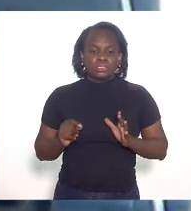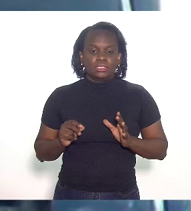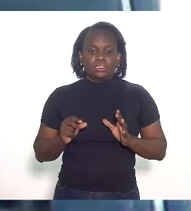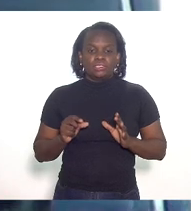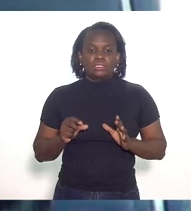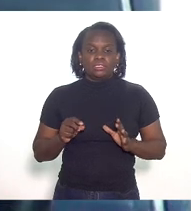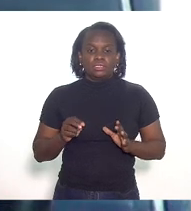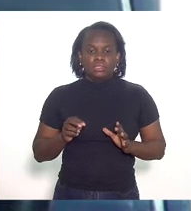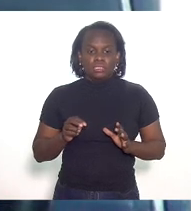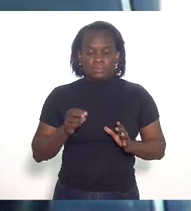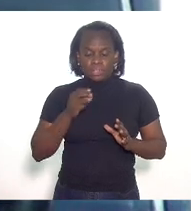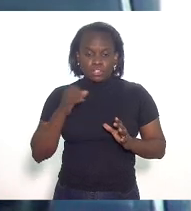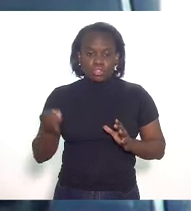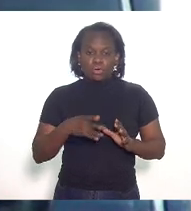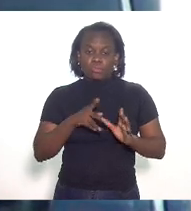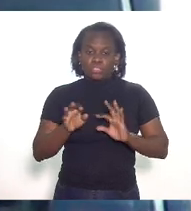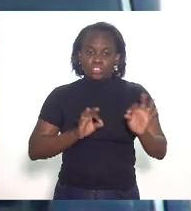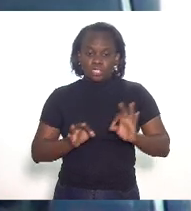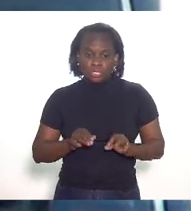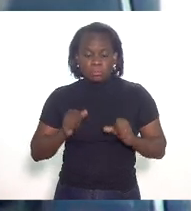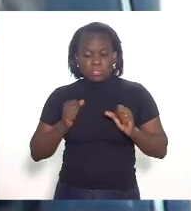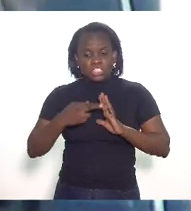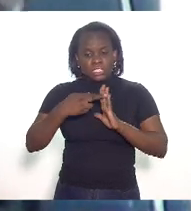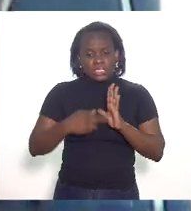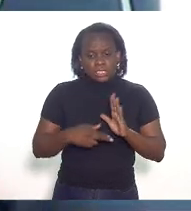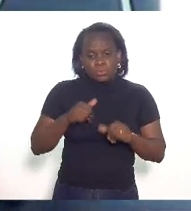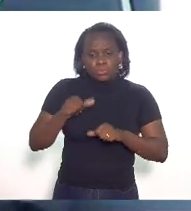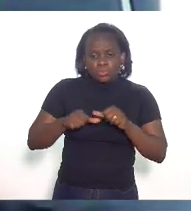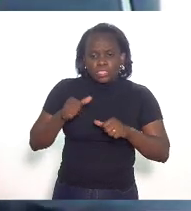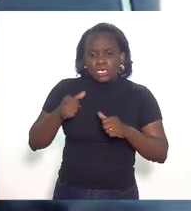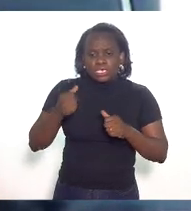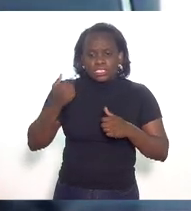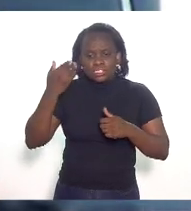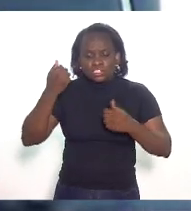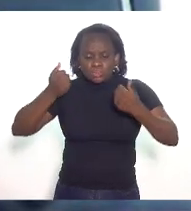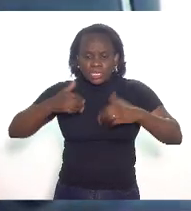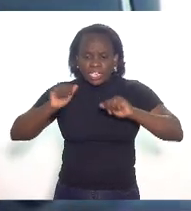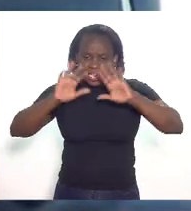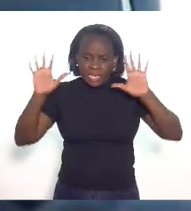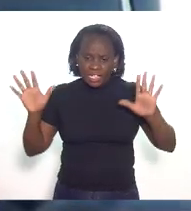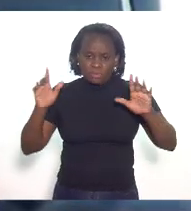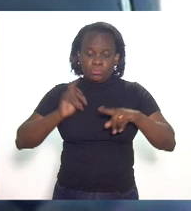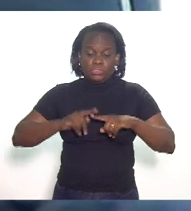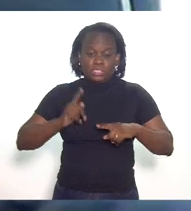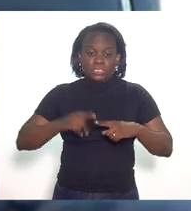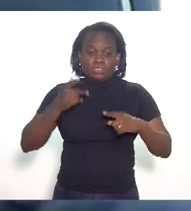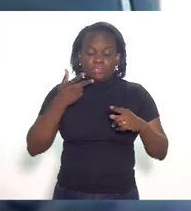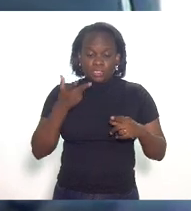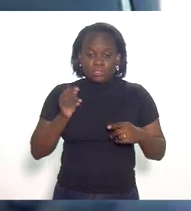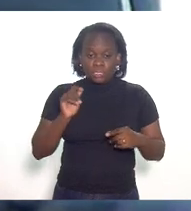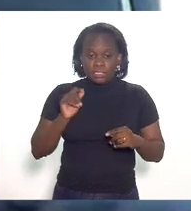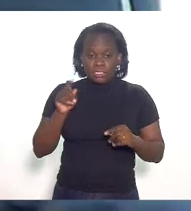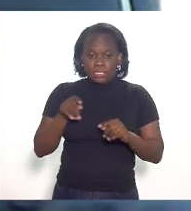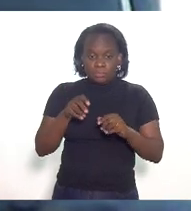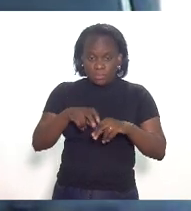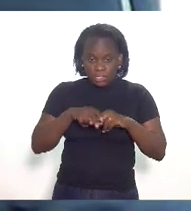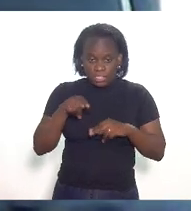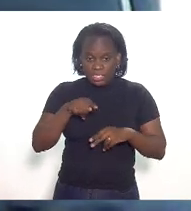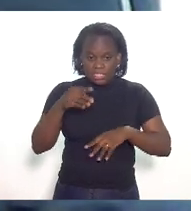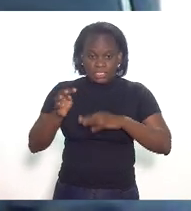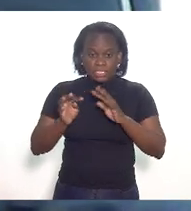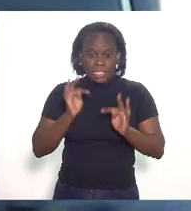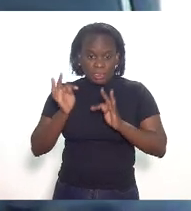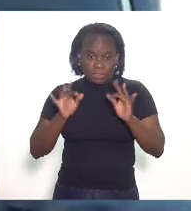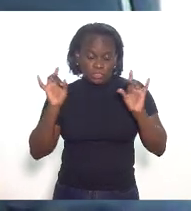fala aqui em novos projetos eu acho que a redação poderia ser um pouquinho mais clara porque ele fala assim para efeitos desse tratamento tributário especial